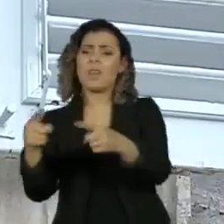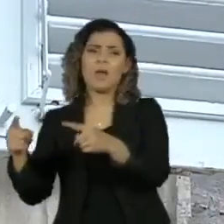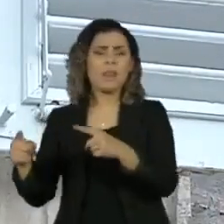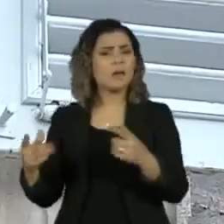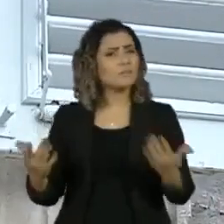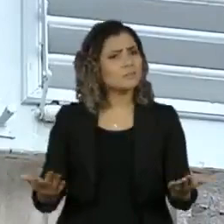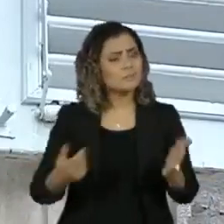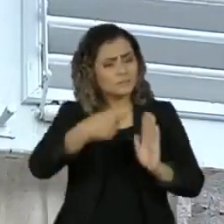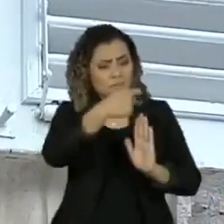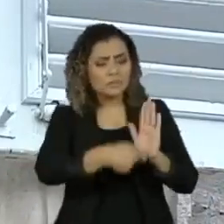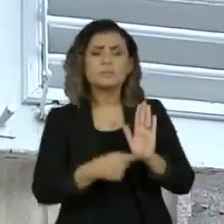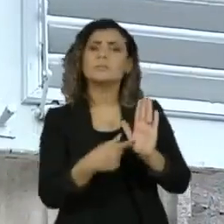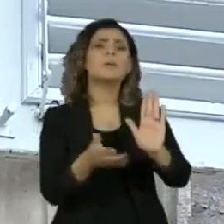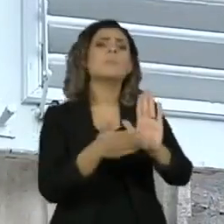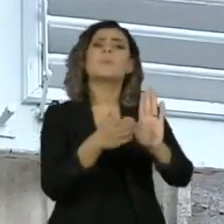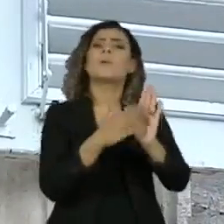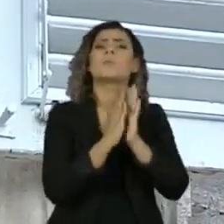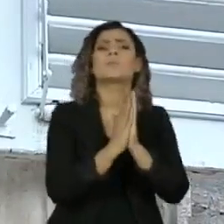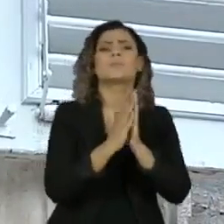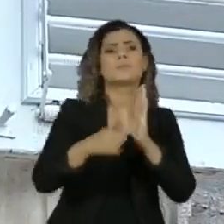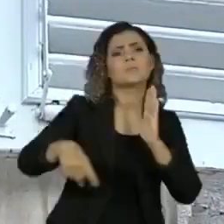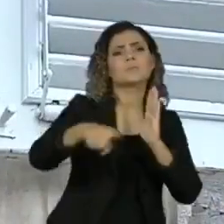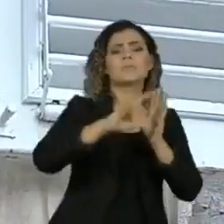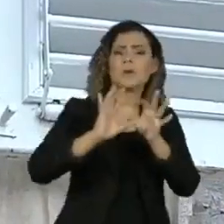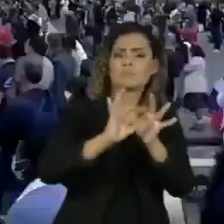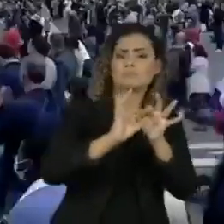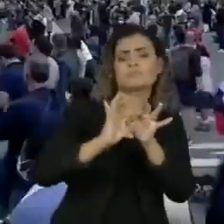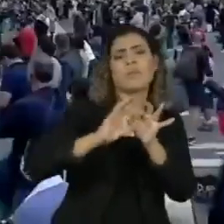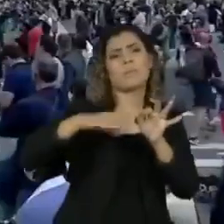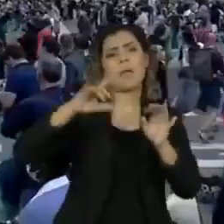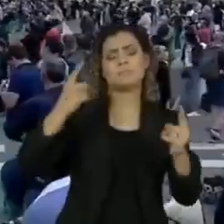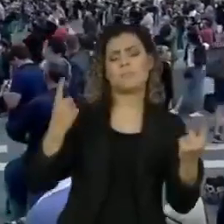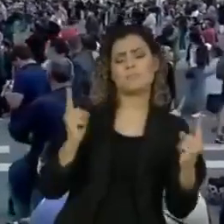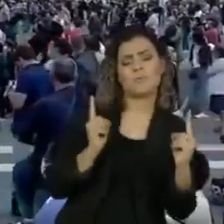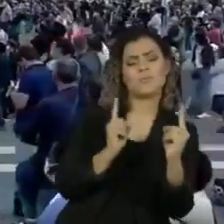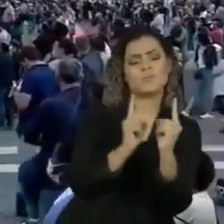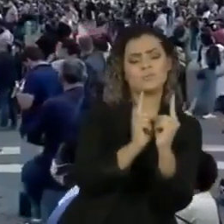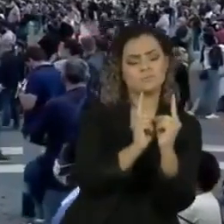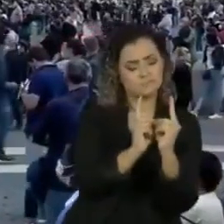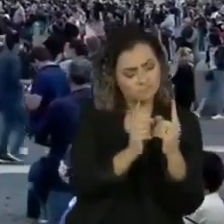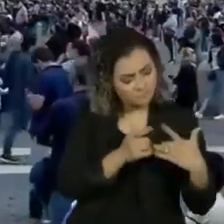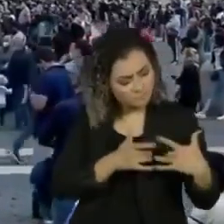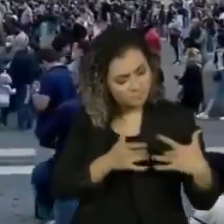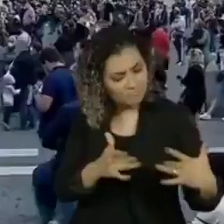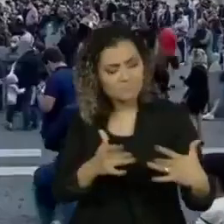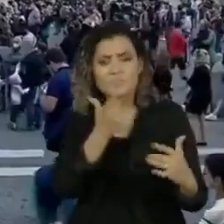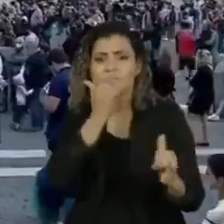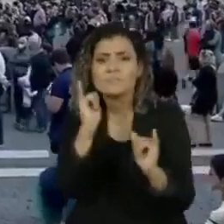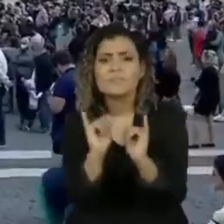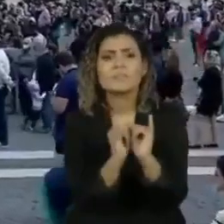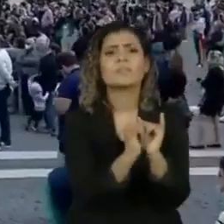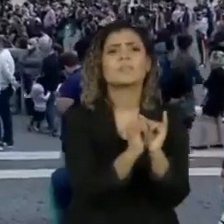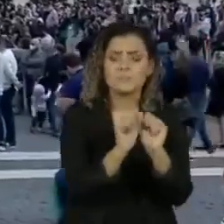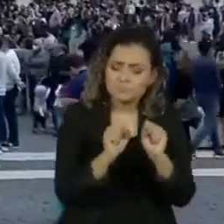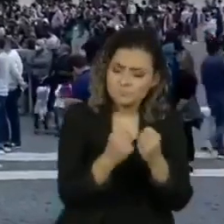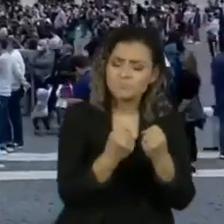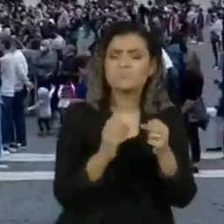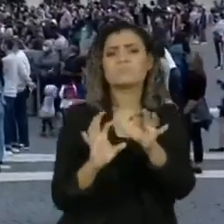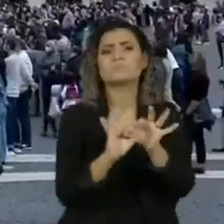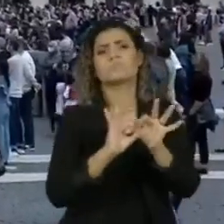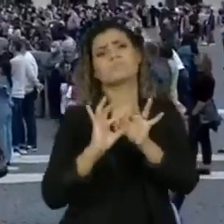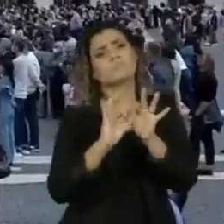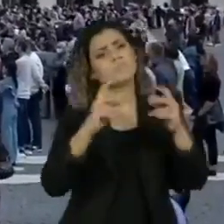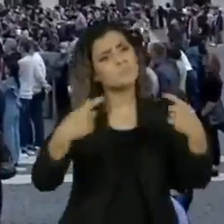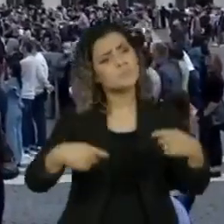No documento, Francisco propõe percursos para um novo encontro. Diz que a misericórdia e o perdão, ou esforços de reconciliação,